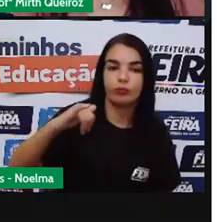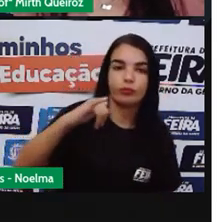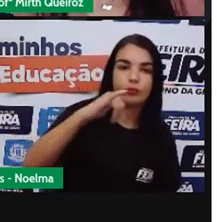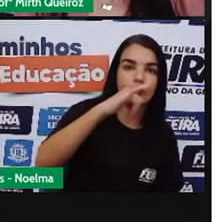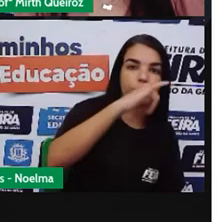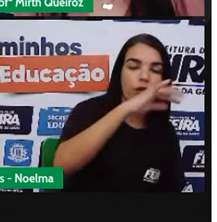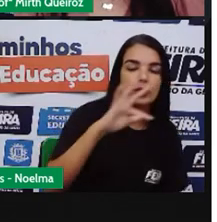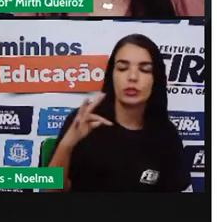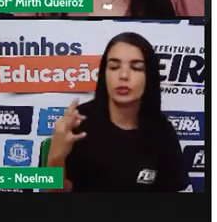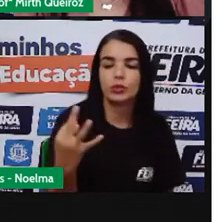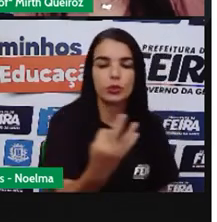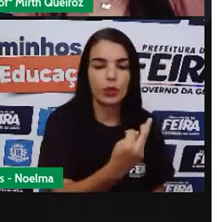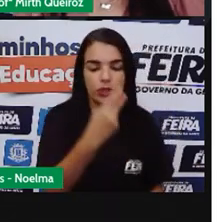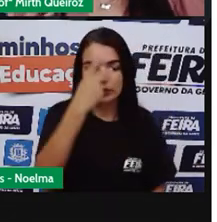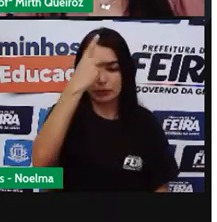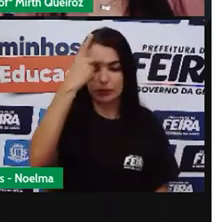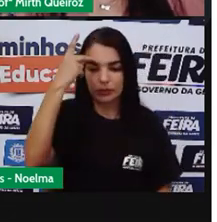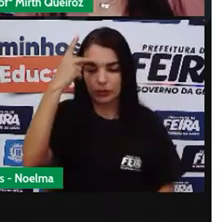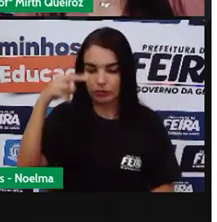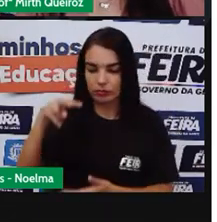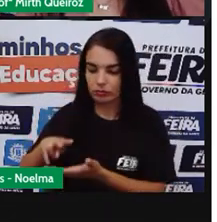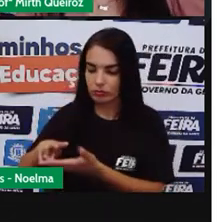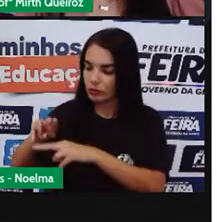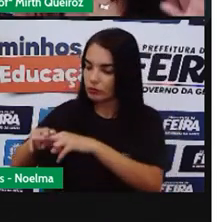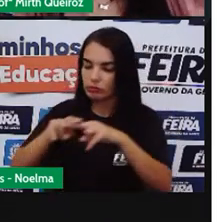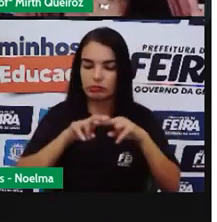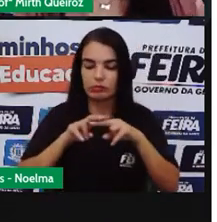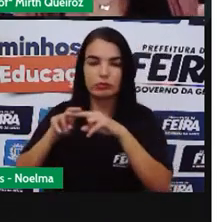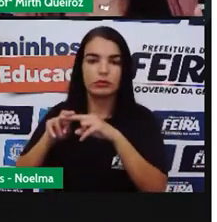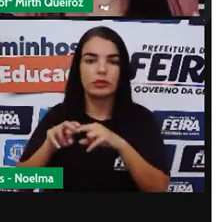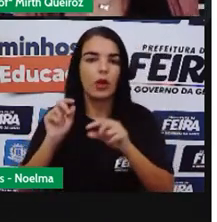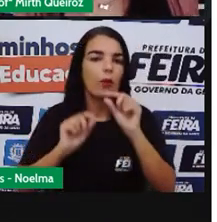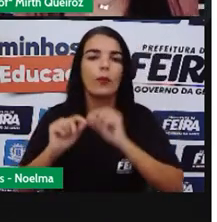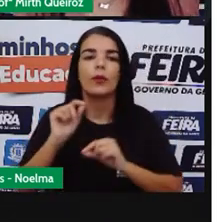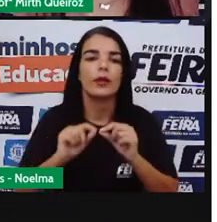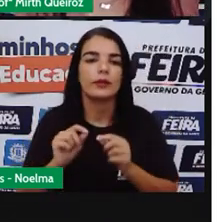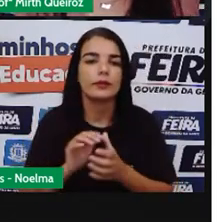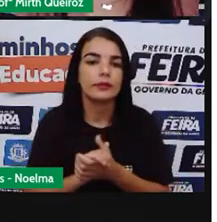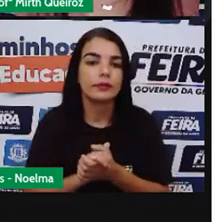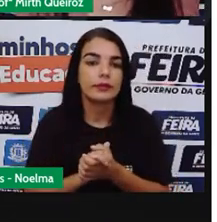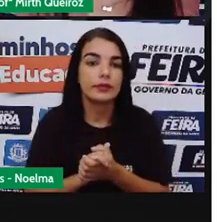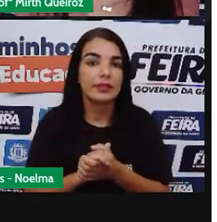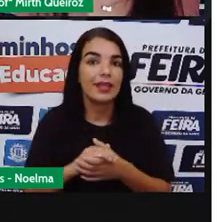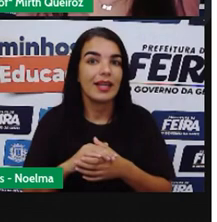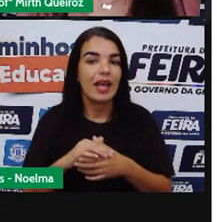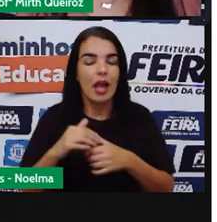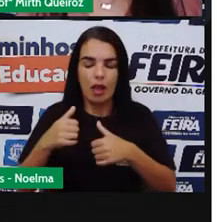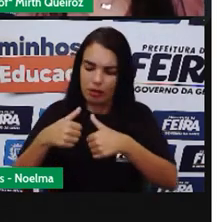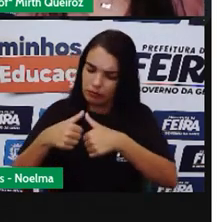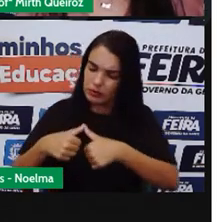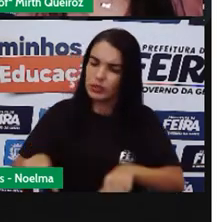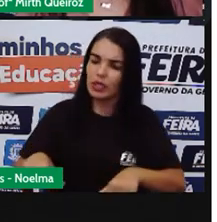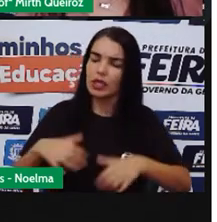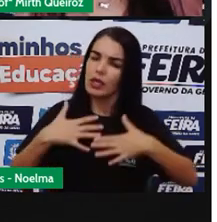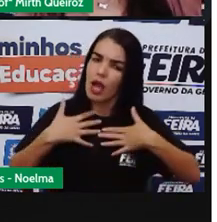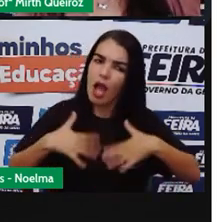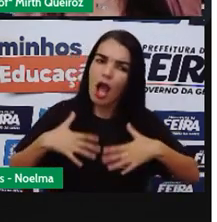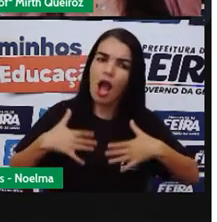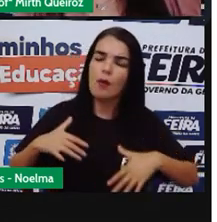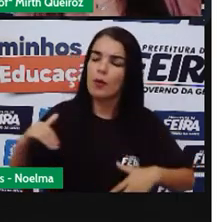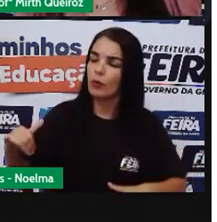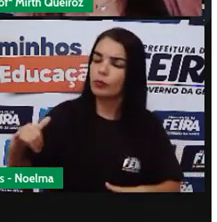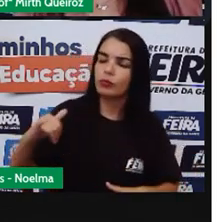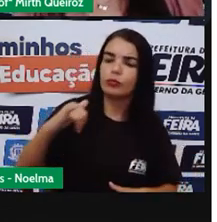tripulação? Se trata de um voo. O voo em si foi um voo tranquilo. Porém, ele foi meio